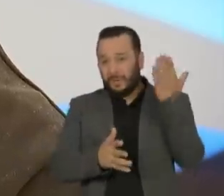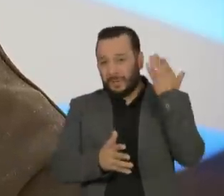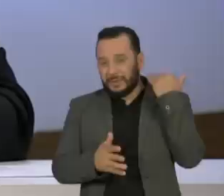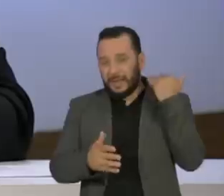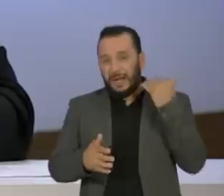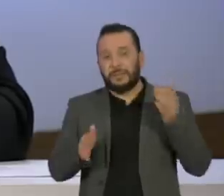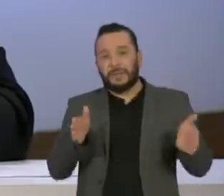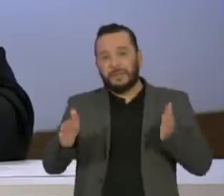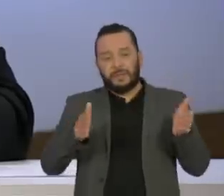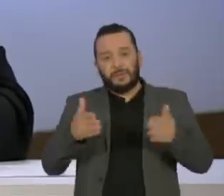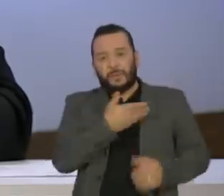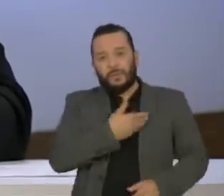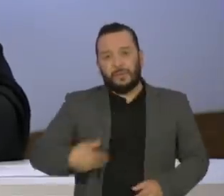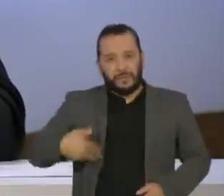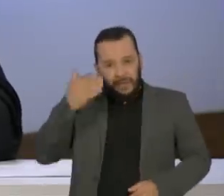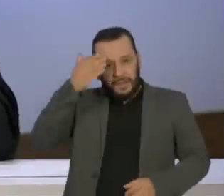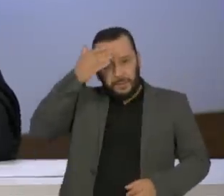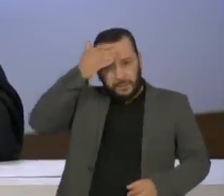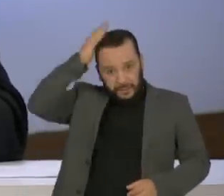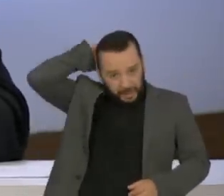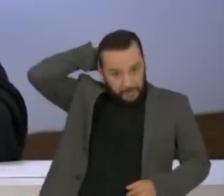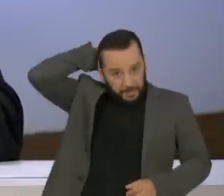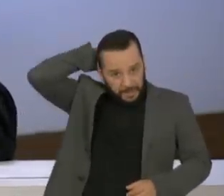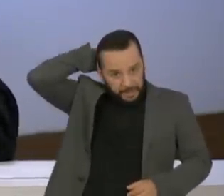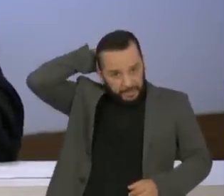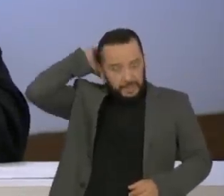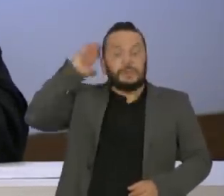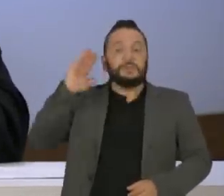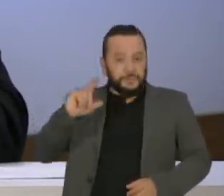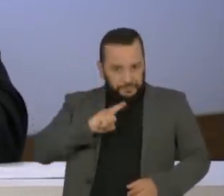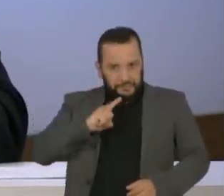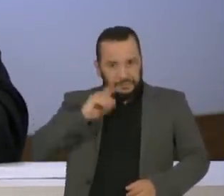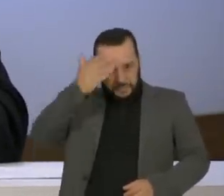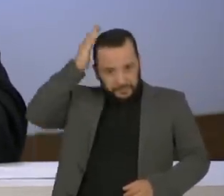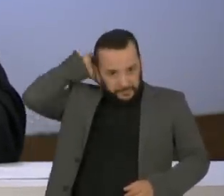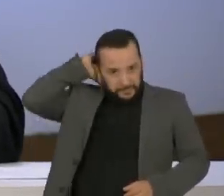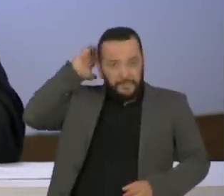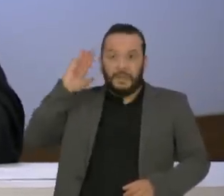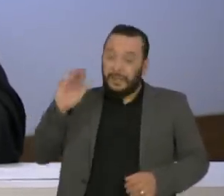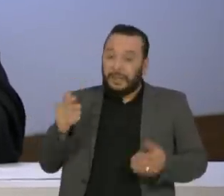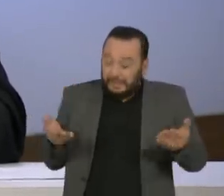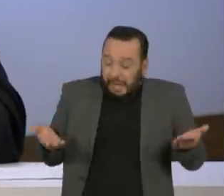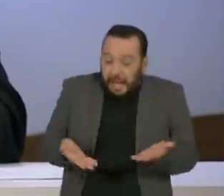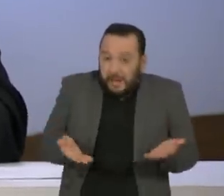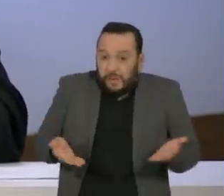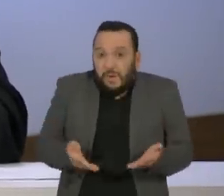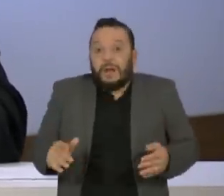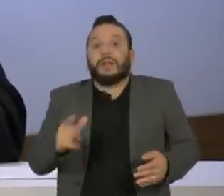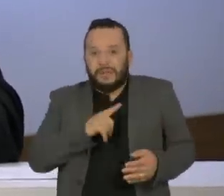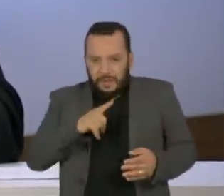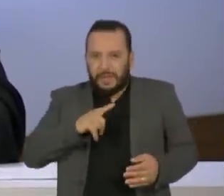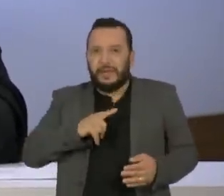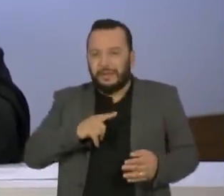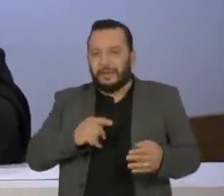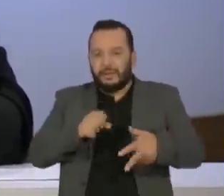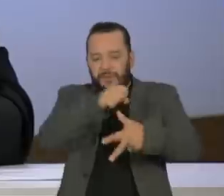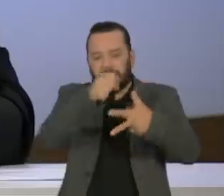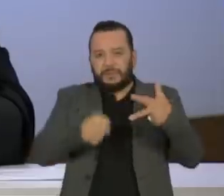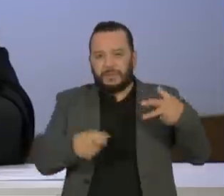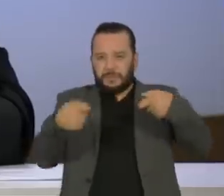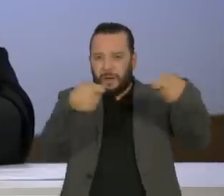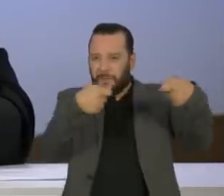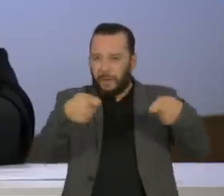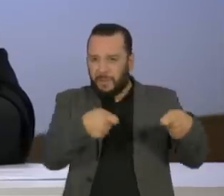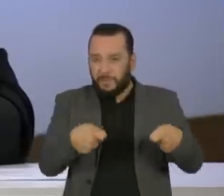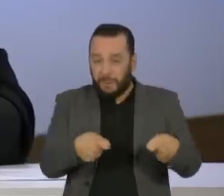quase consensual, um momento muito difícil do país, de atrias entre as instituições. Você buscaria de